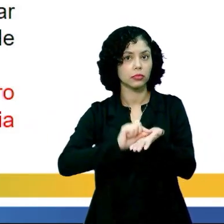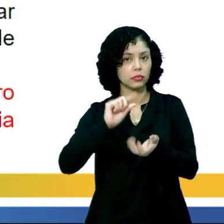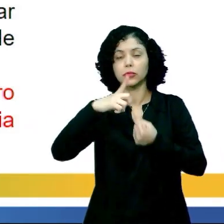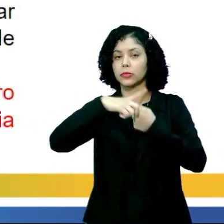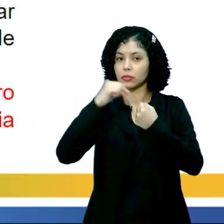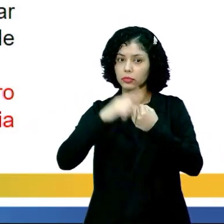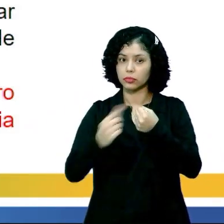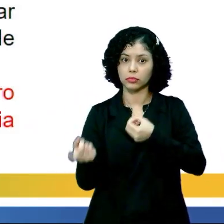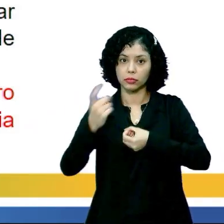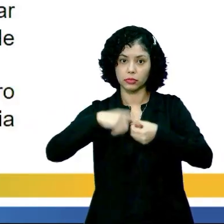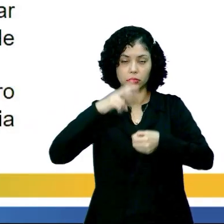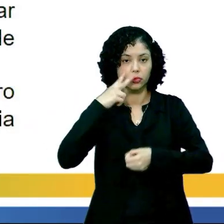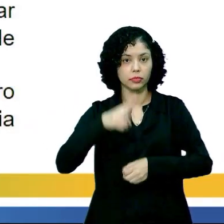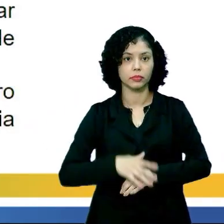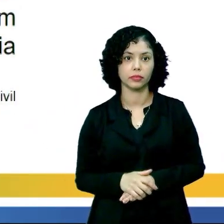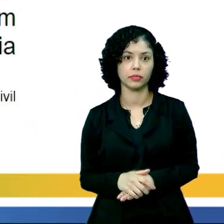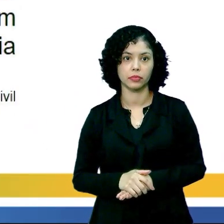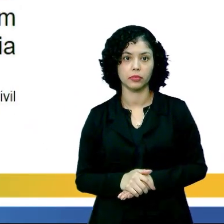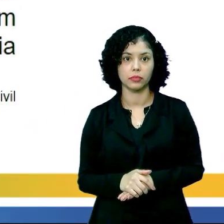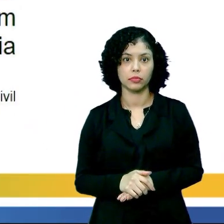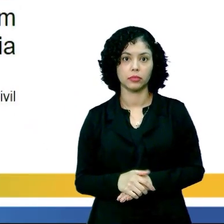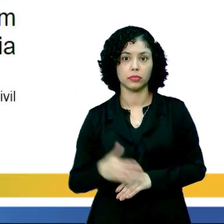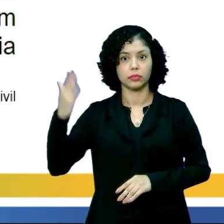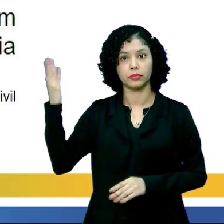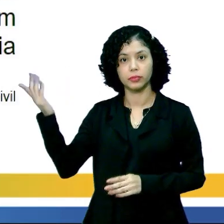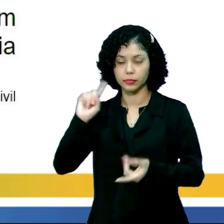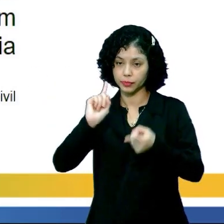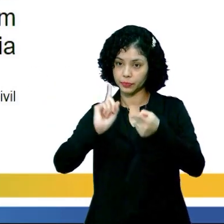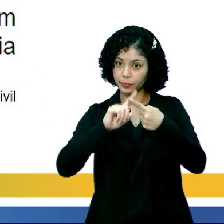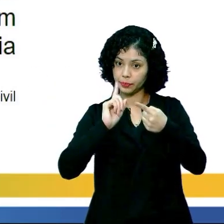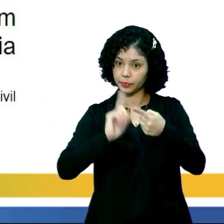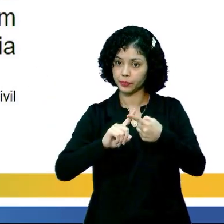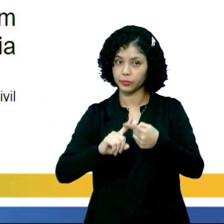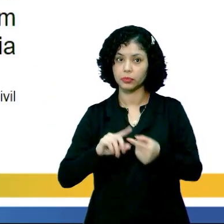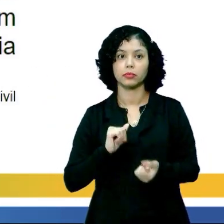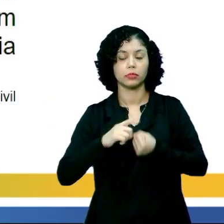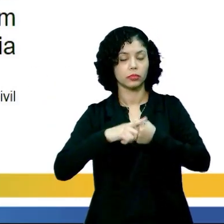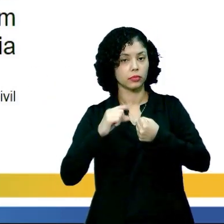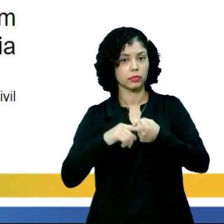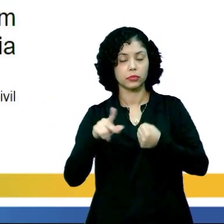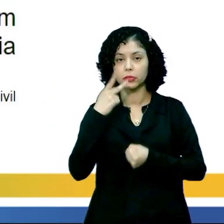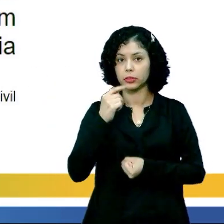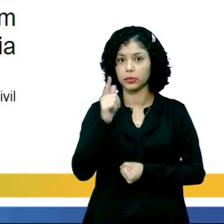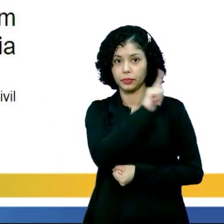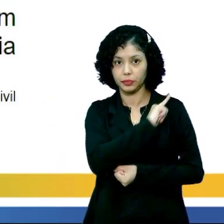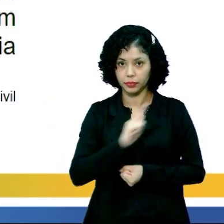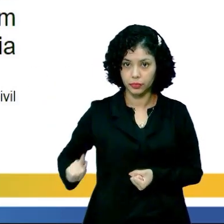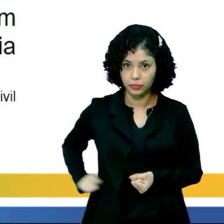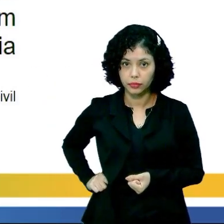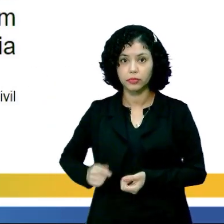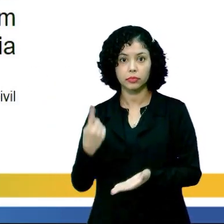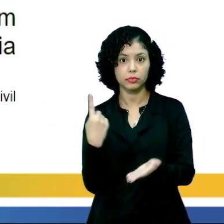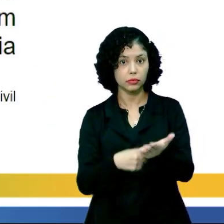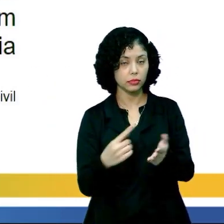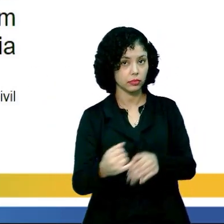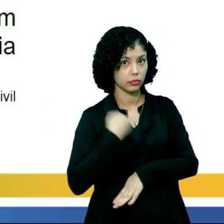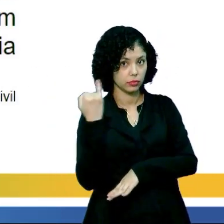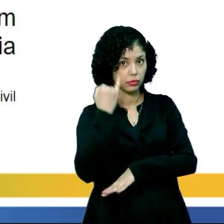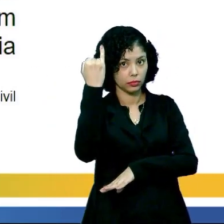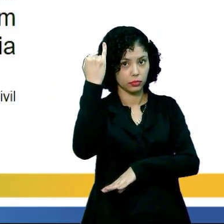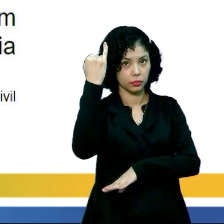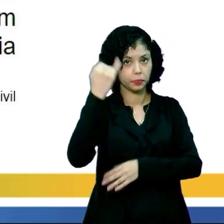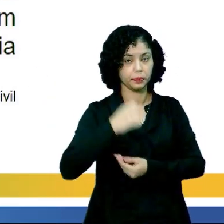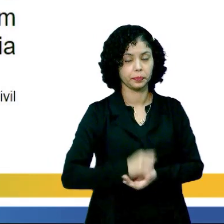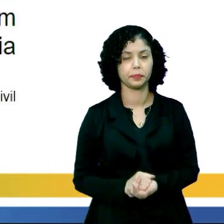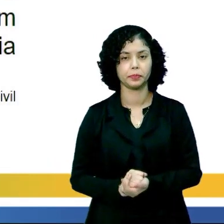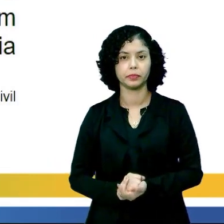eu vou voltar para você analisar comigo, tá? No primeiro artigo, ele está dizendo o que o governo considera importante,